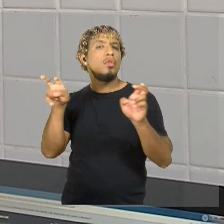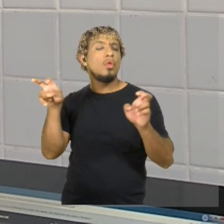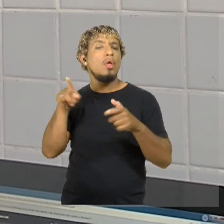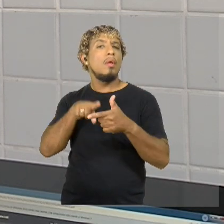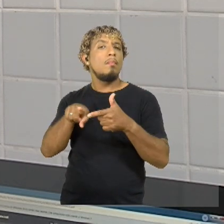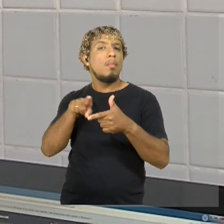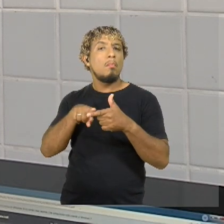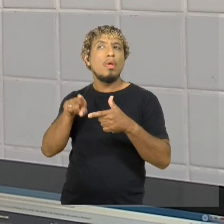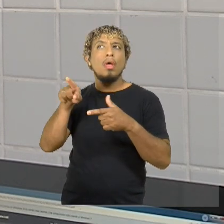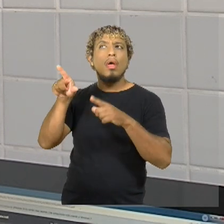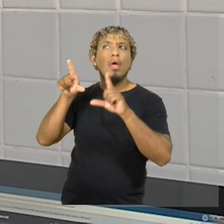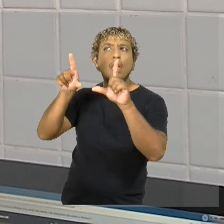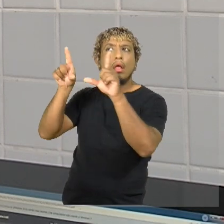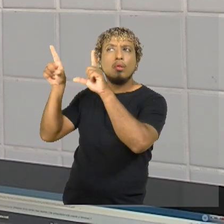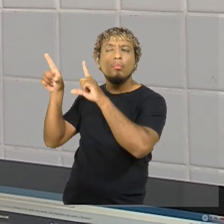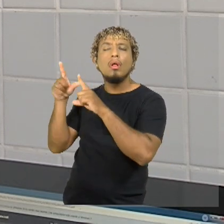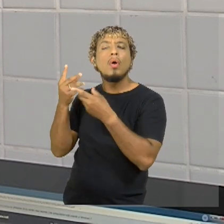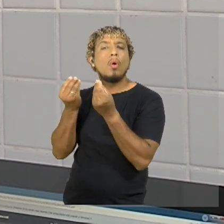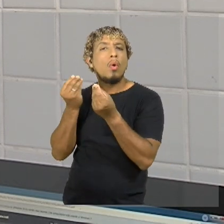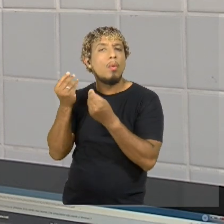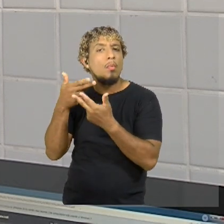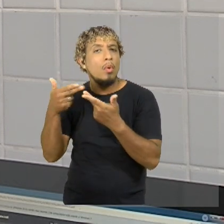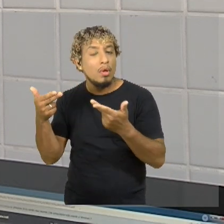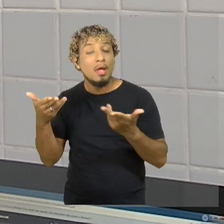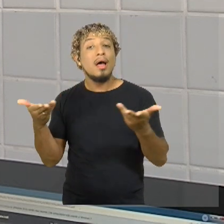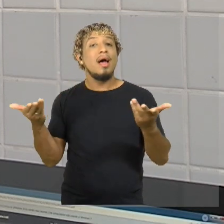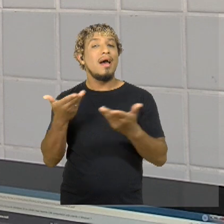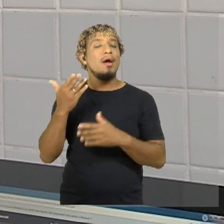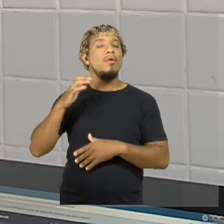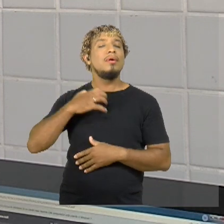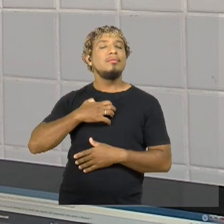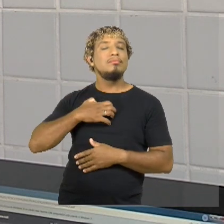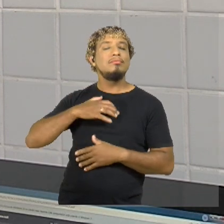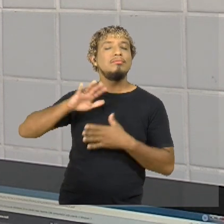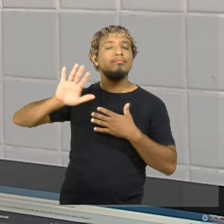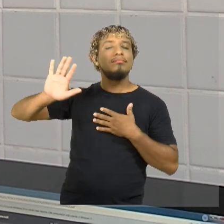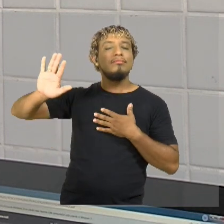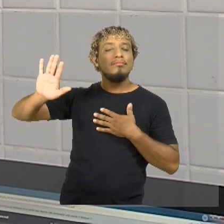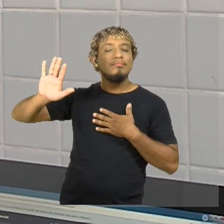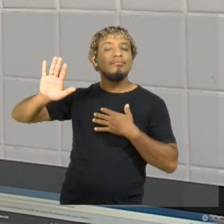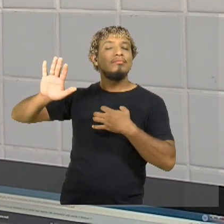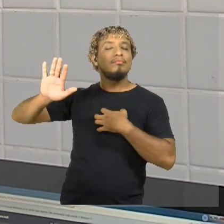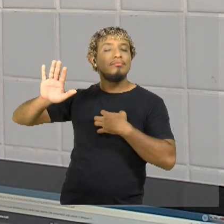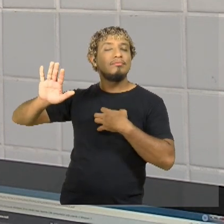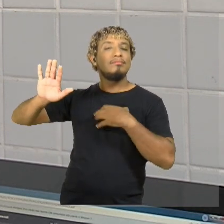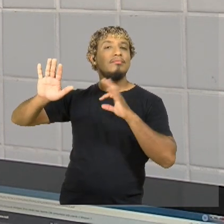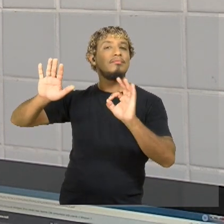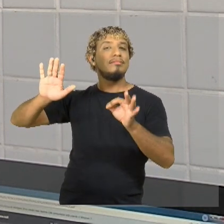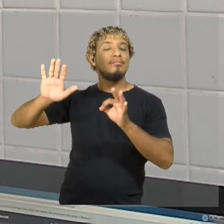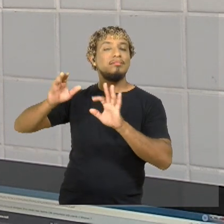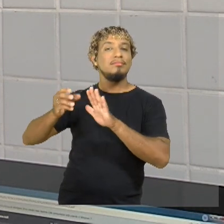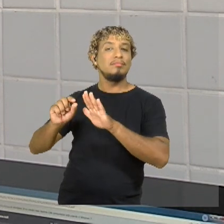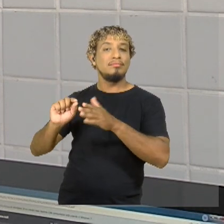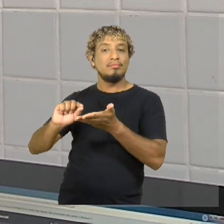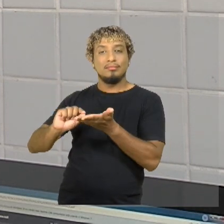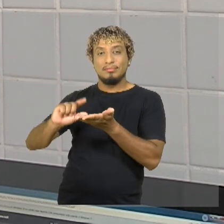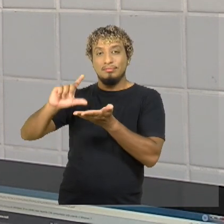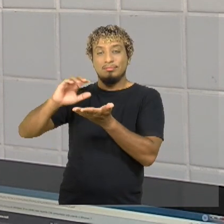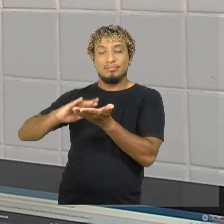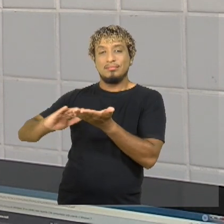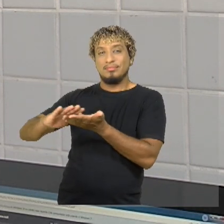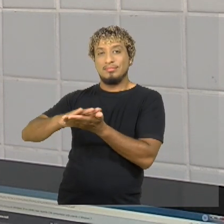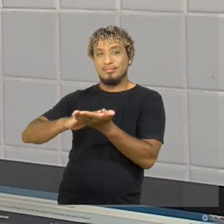assim, foi possível que a gente, através do tato, a gente percebesse os azulejos em alto relevo, né. E a